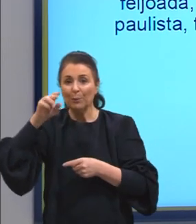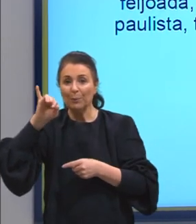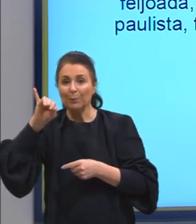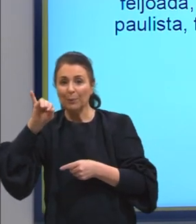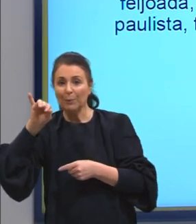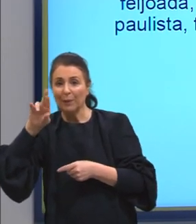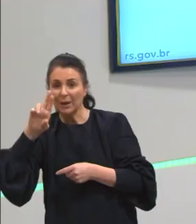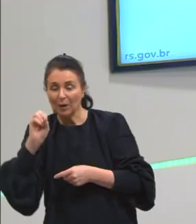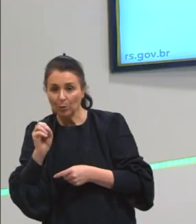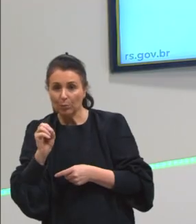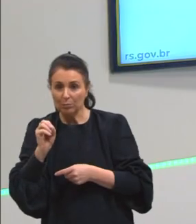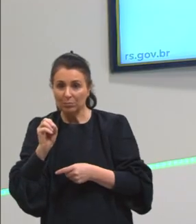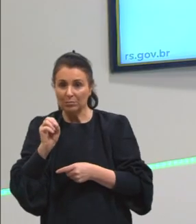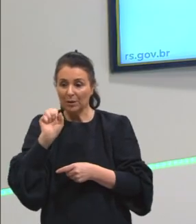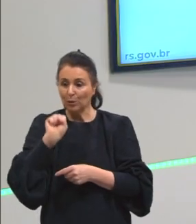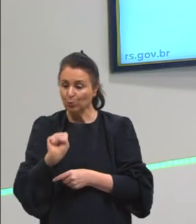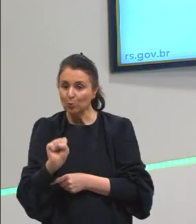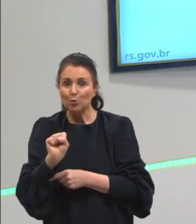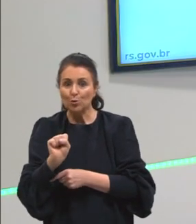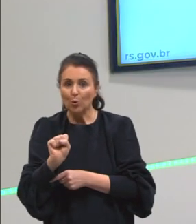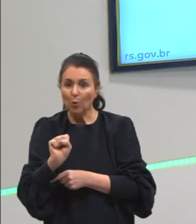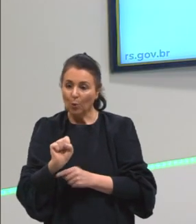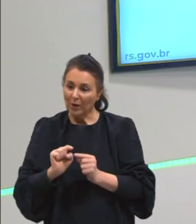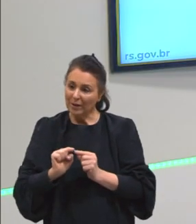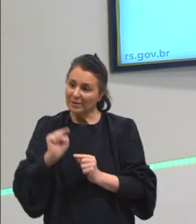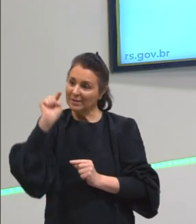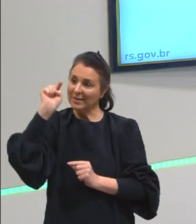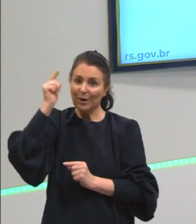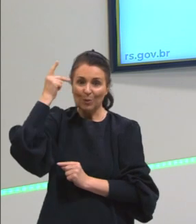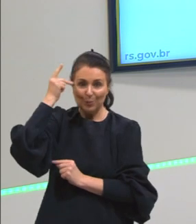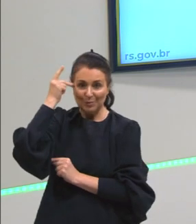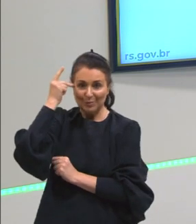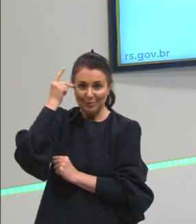saíam do sul, né? Iam até São Paulo,